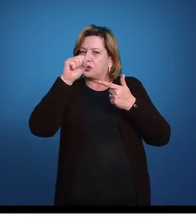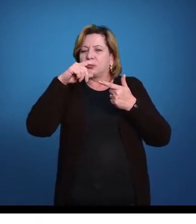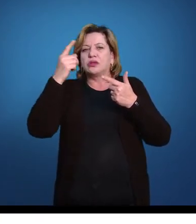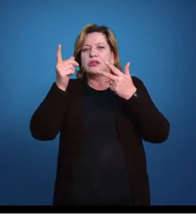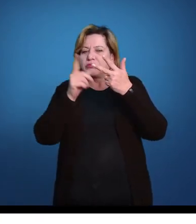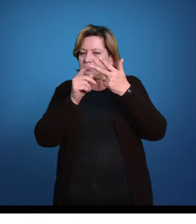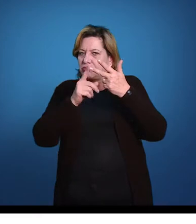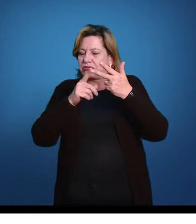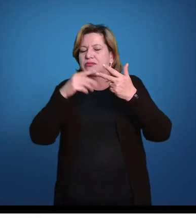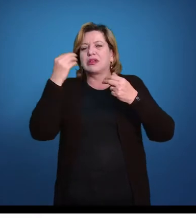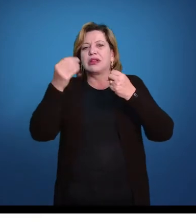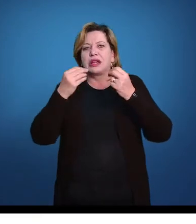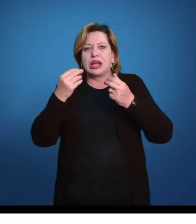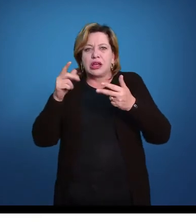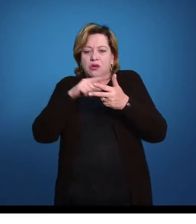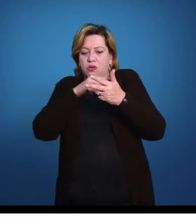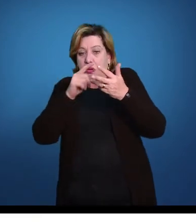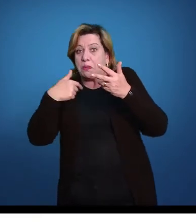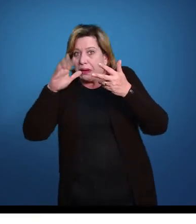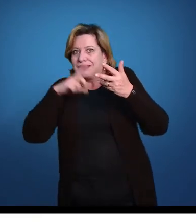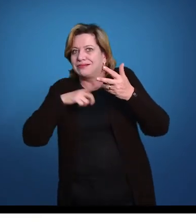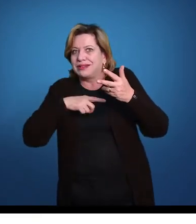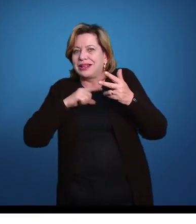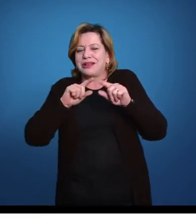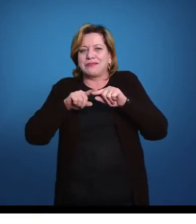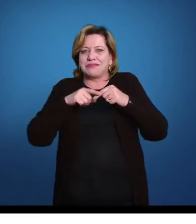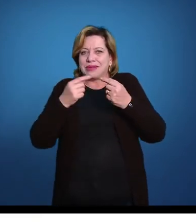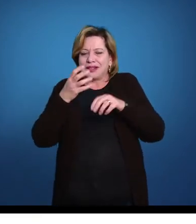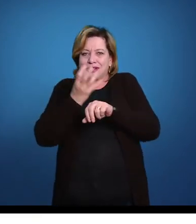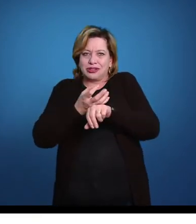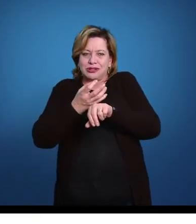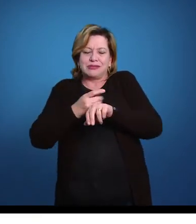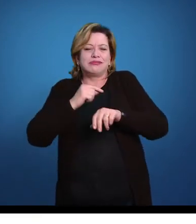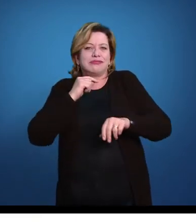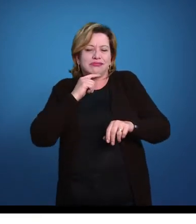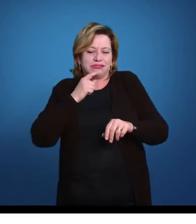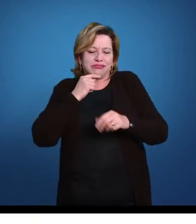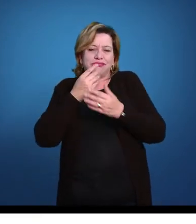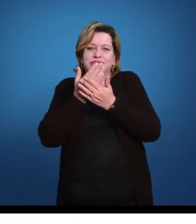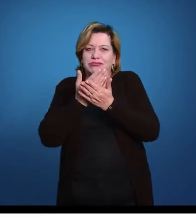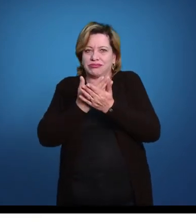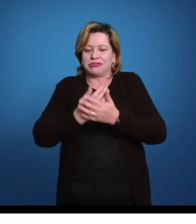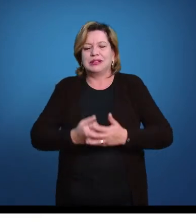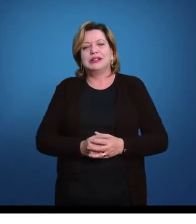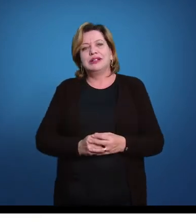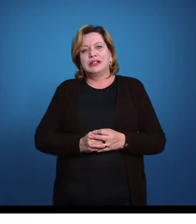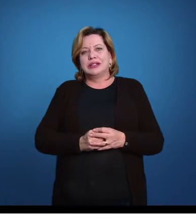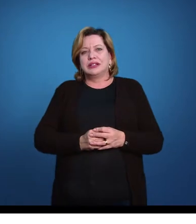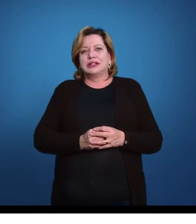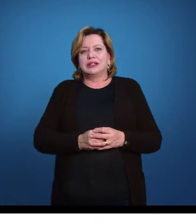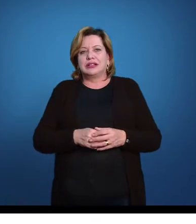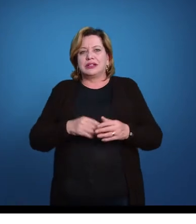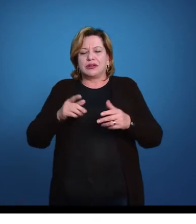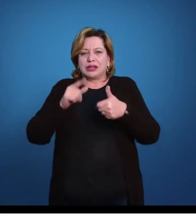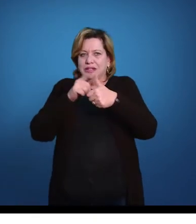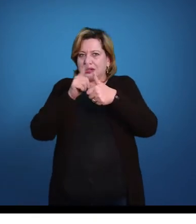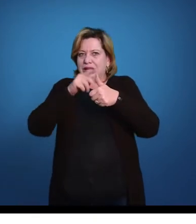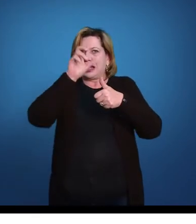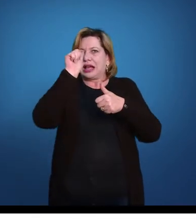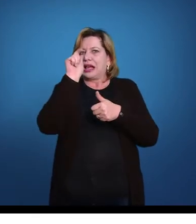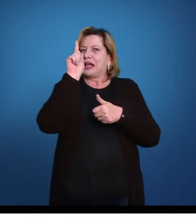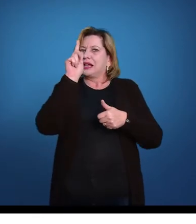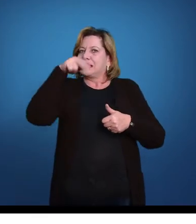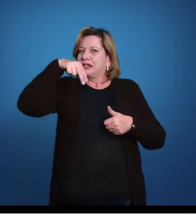disciplina, mas que possivelmente serão vistos na paleontologia. Os peixes agnatos,